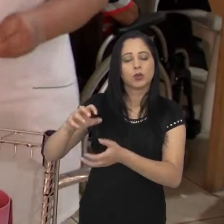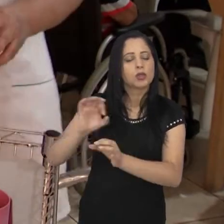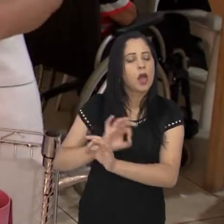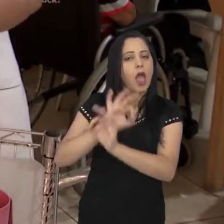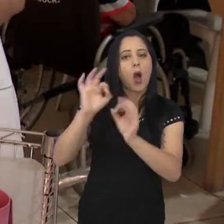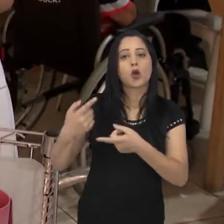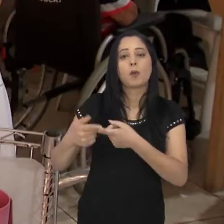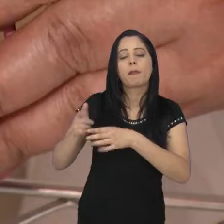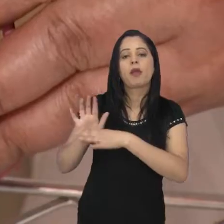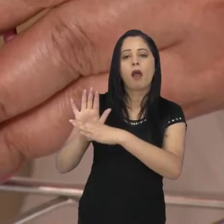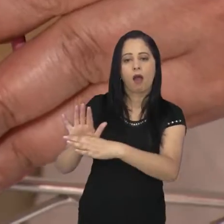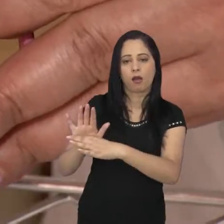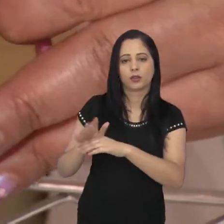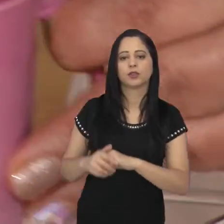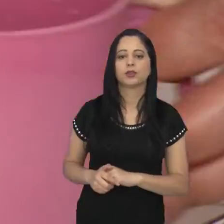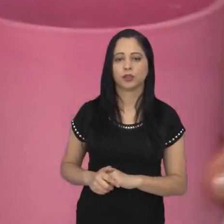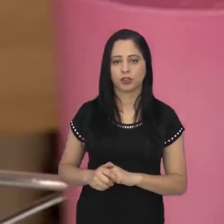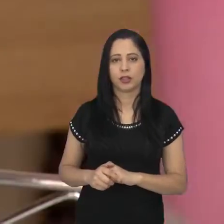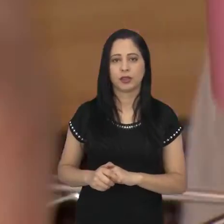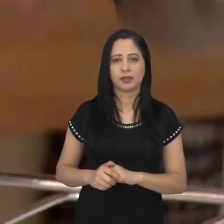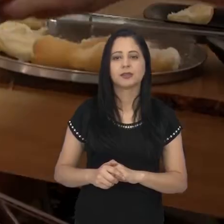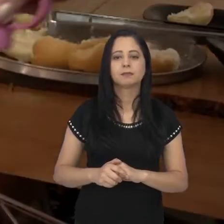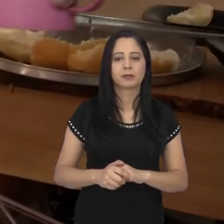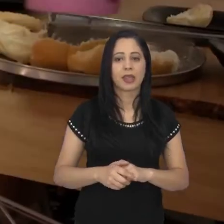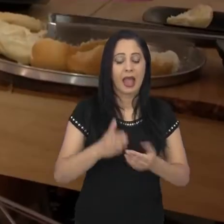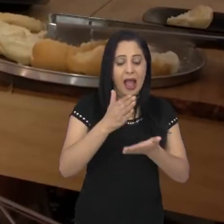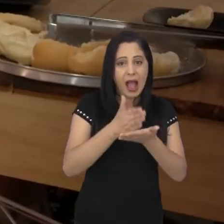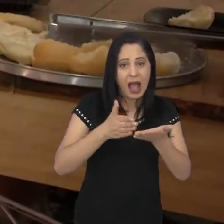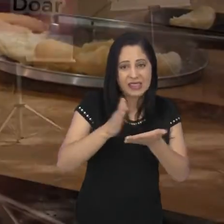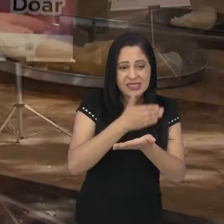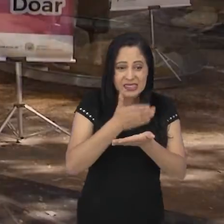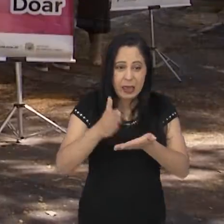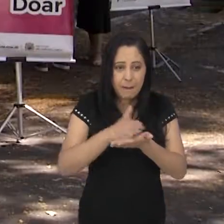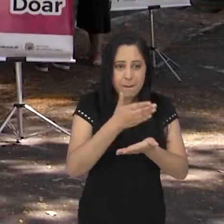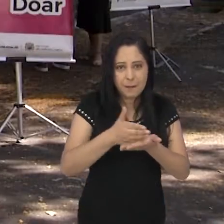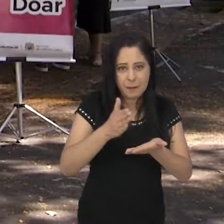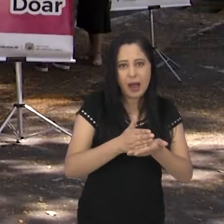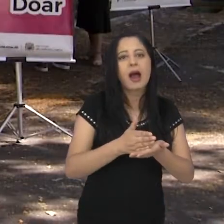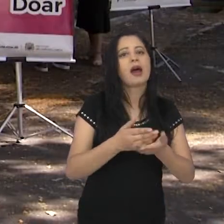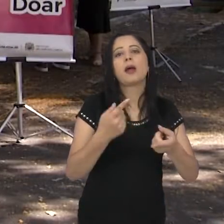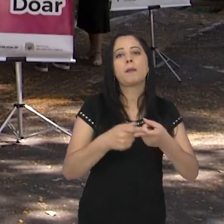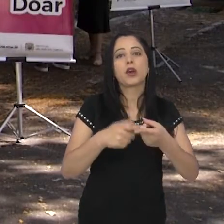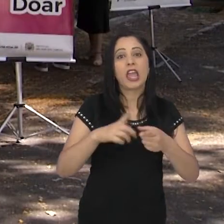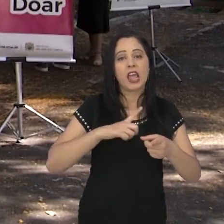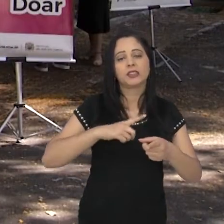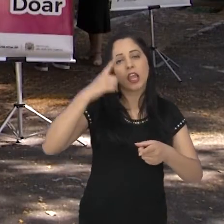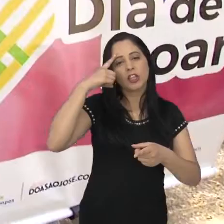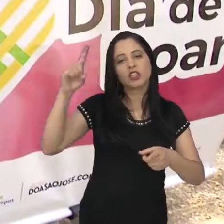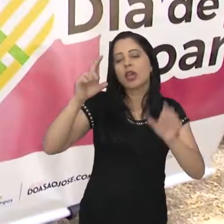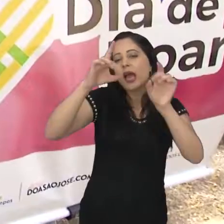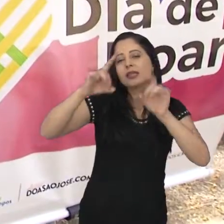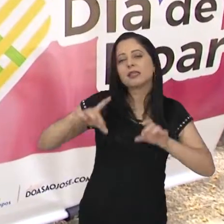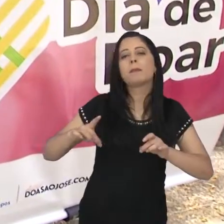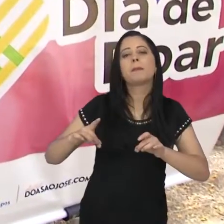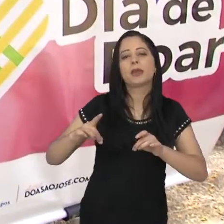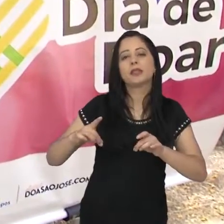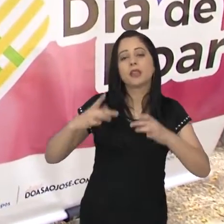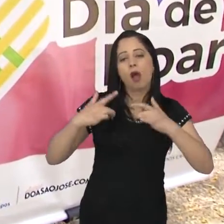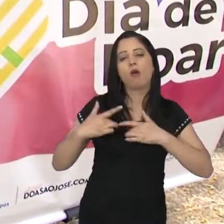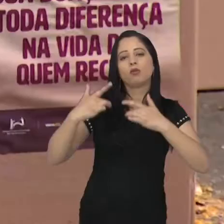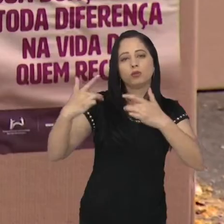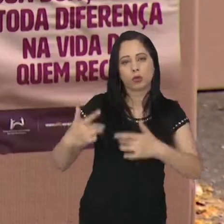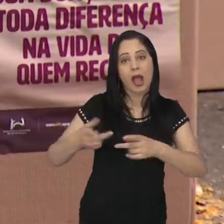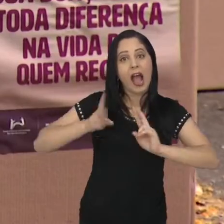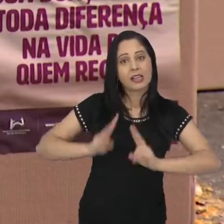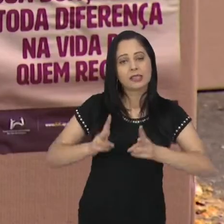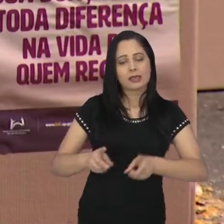no dia a dia da instituição. E parte das doações recebidas chegam por meio do Dia de Doar, uma ação mundial que